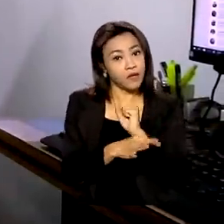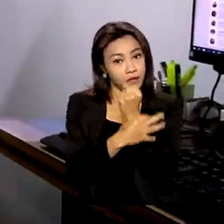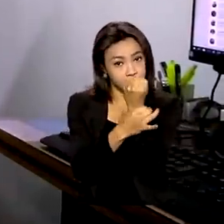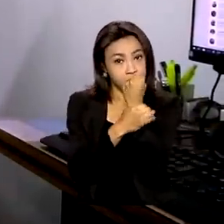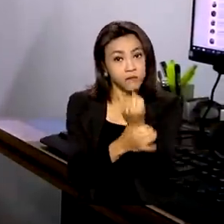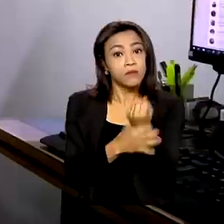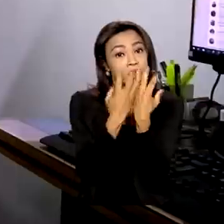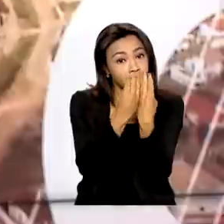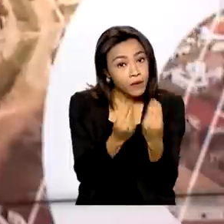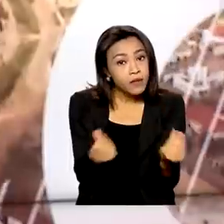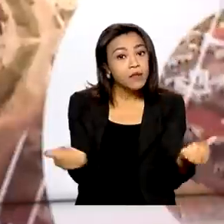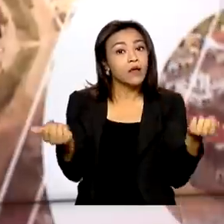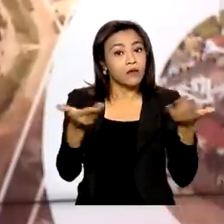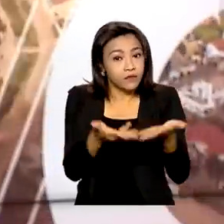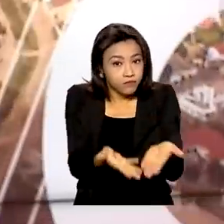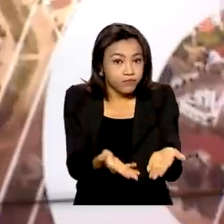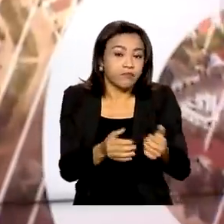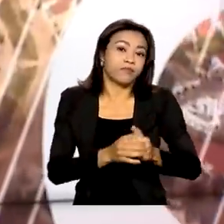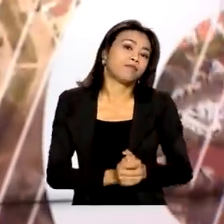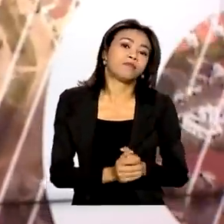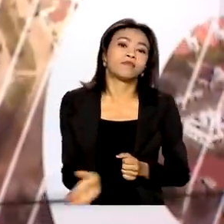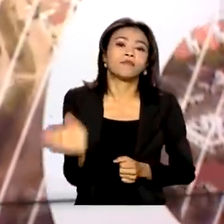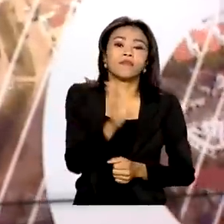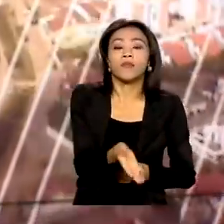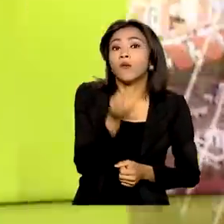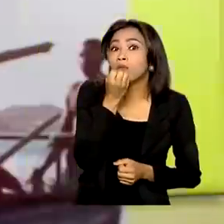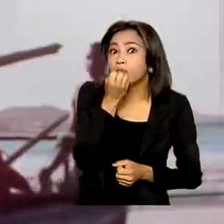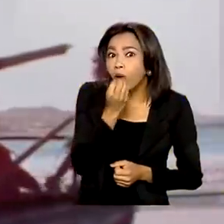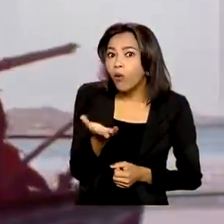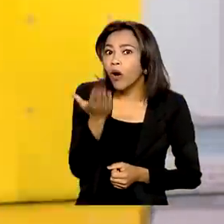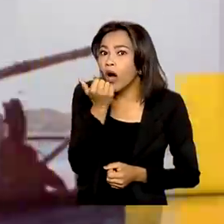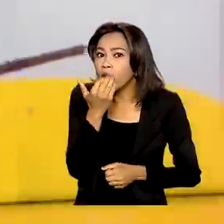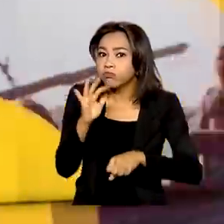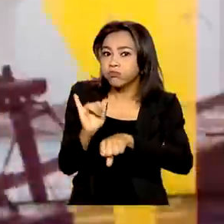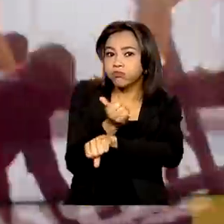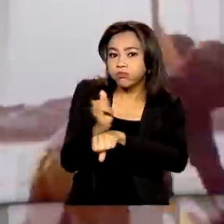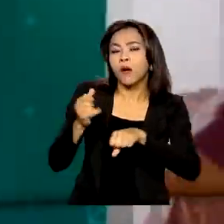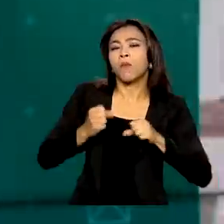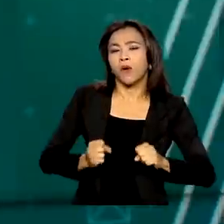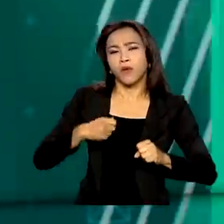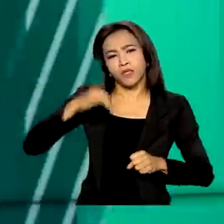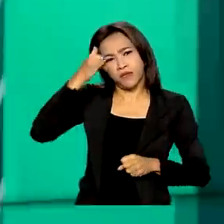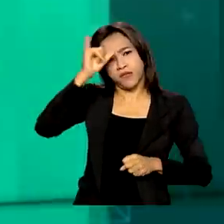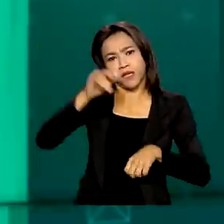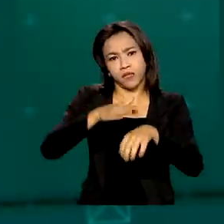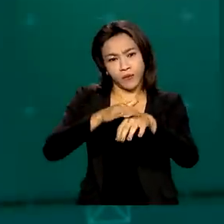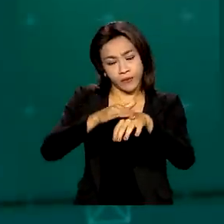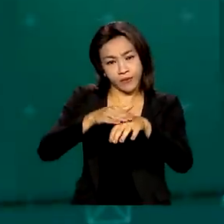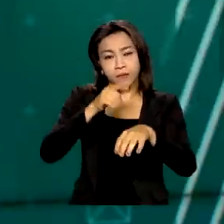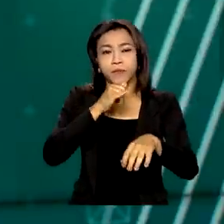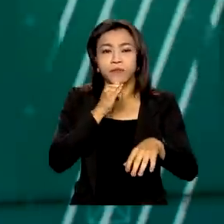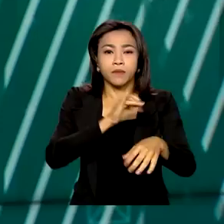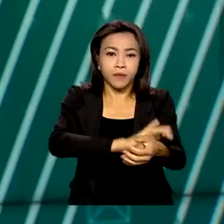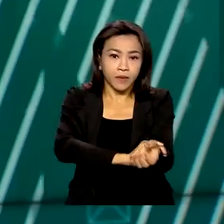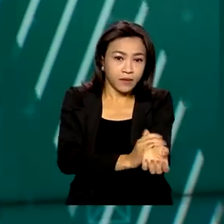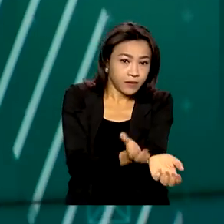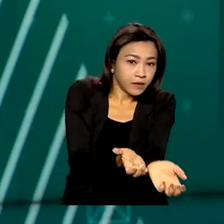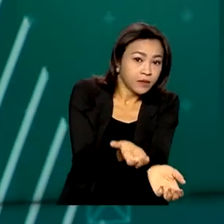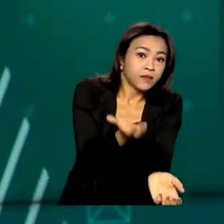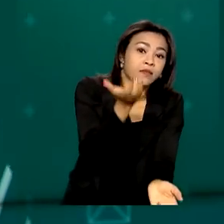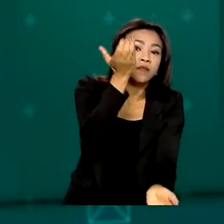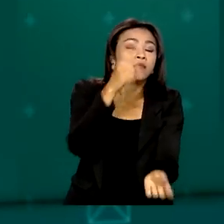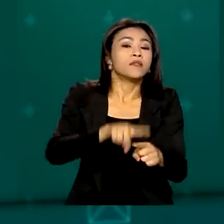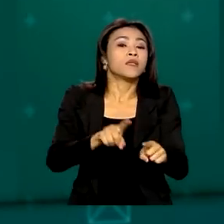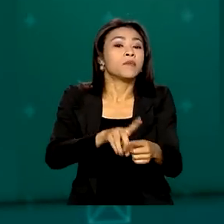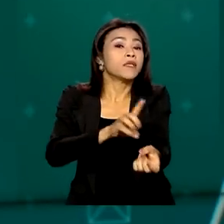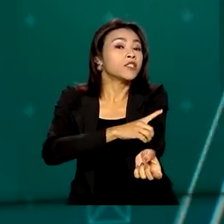para o consumidor. E uma boa alimentação pode prevenir doenças como hipertensão e diabetes. E para saber exatamente